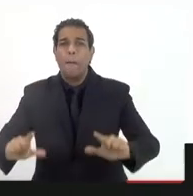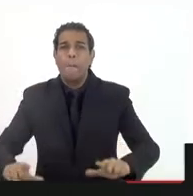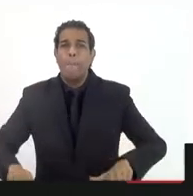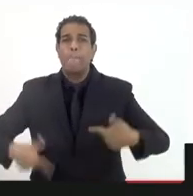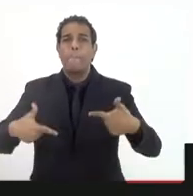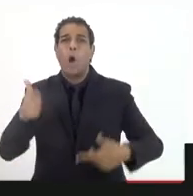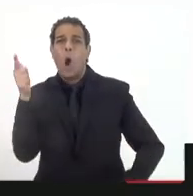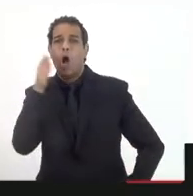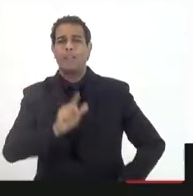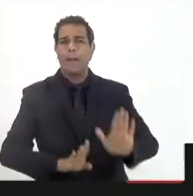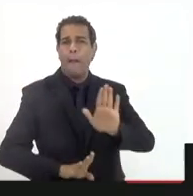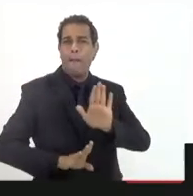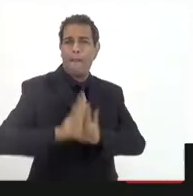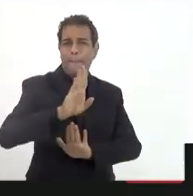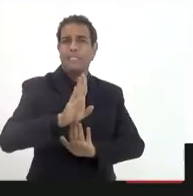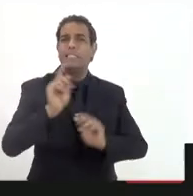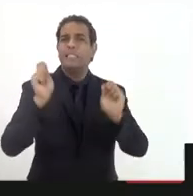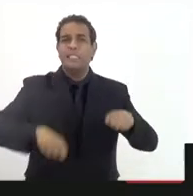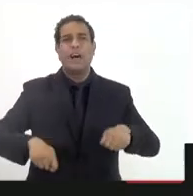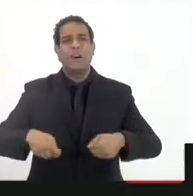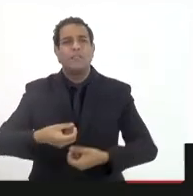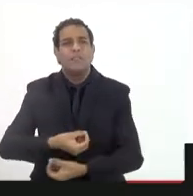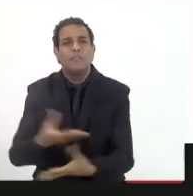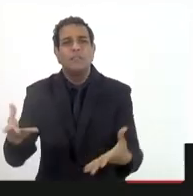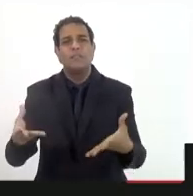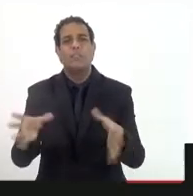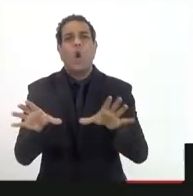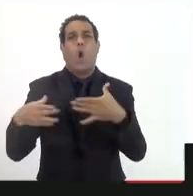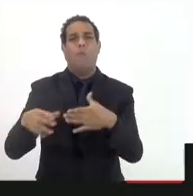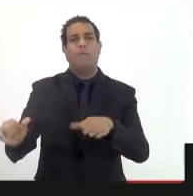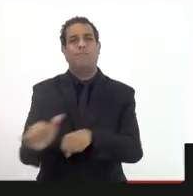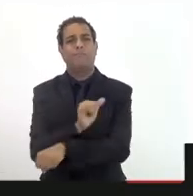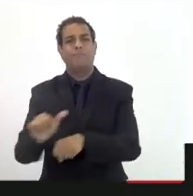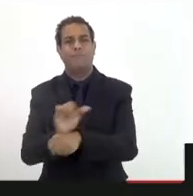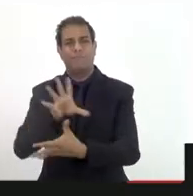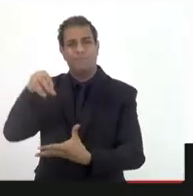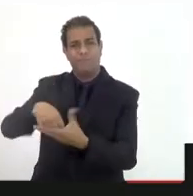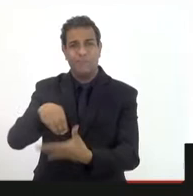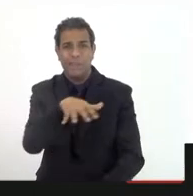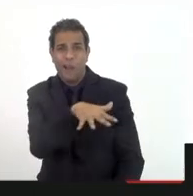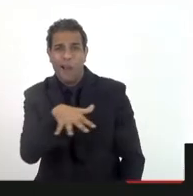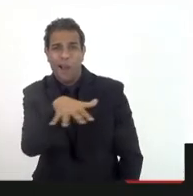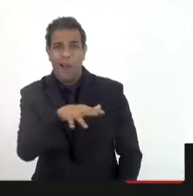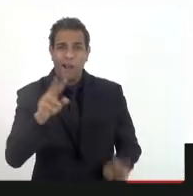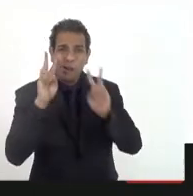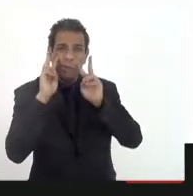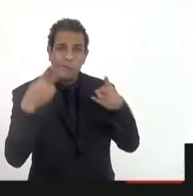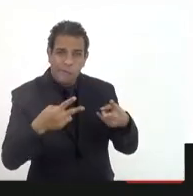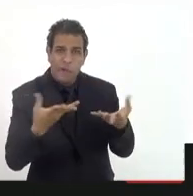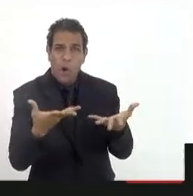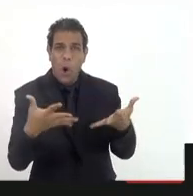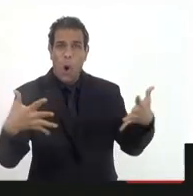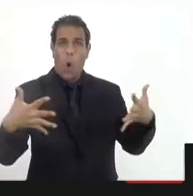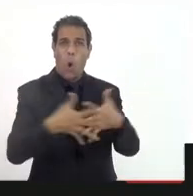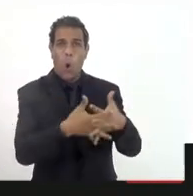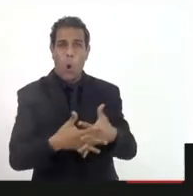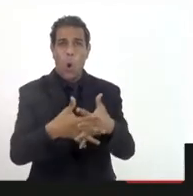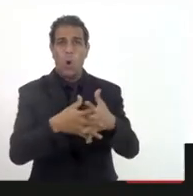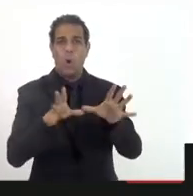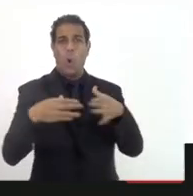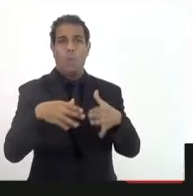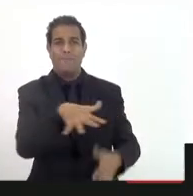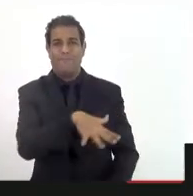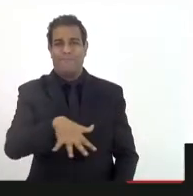enfim, quer dizer, contribuindo nessas estratégias. Então, por exemplo, na área do complexo produtivo industrial da